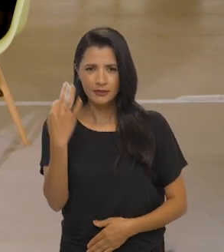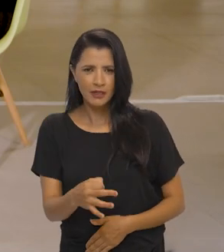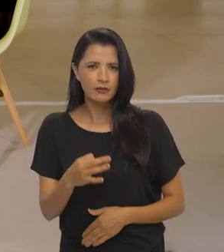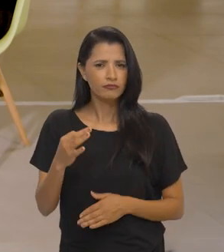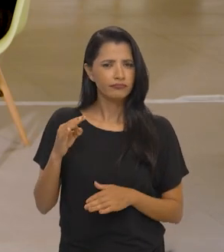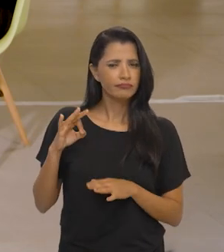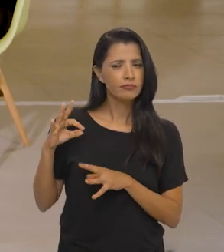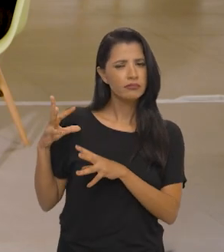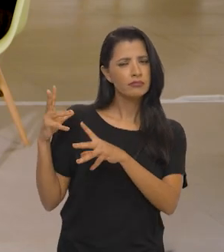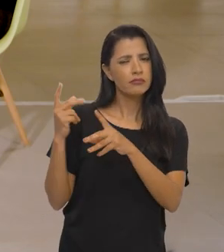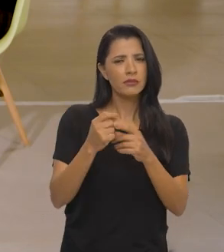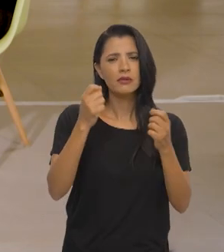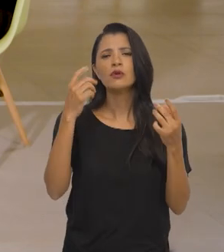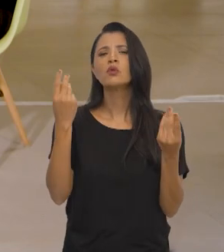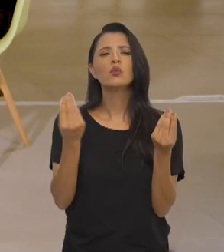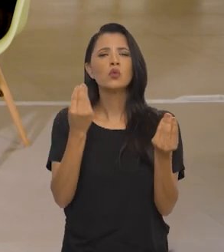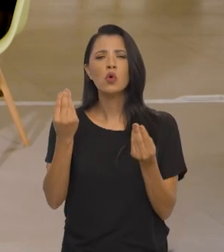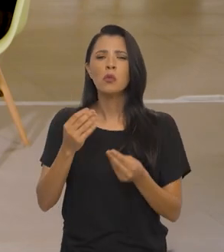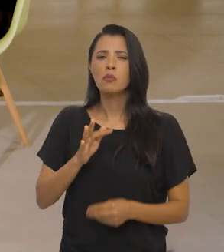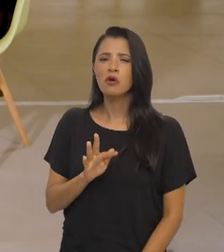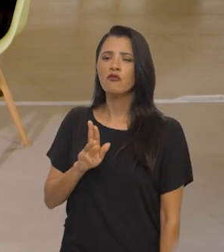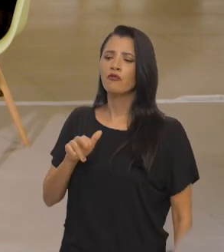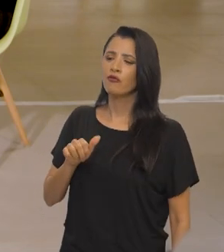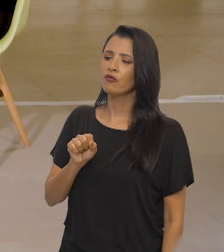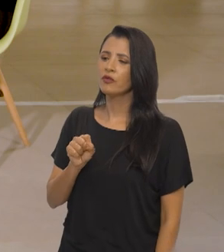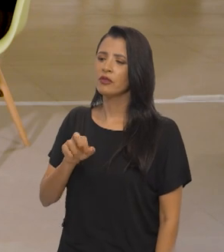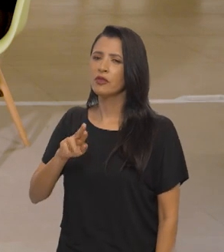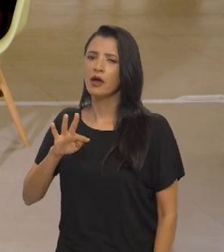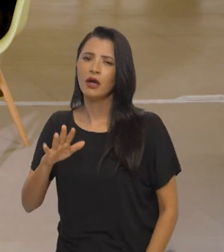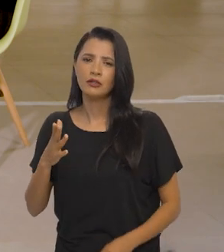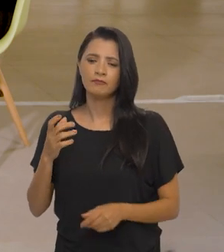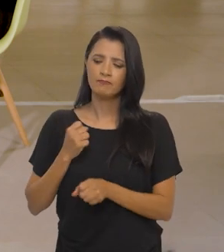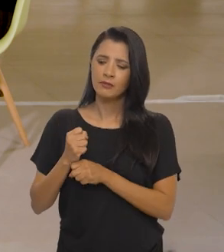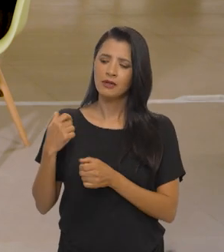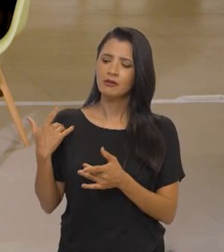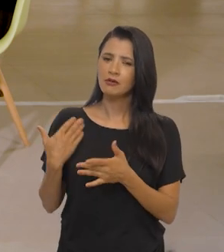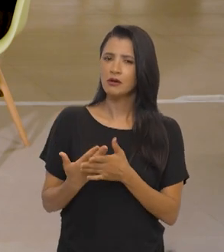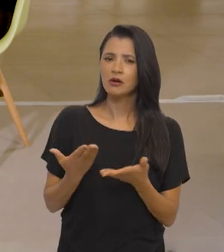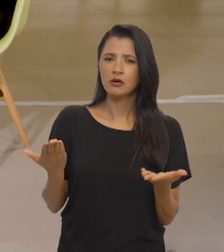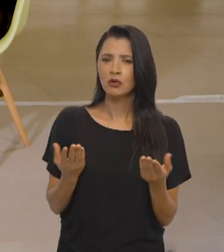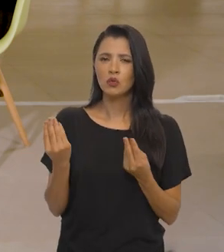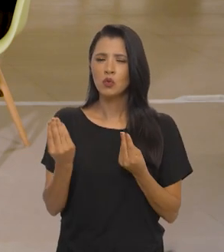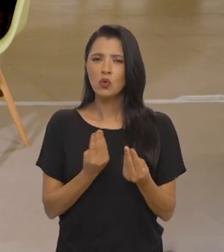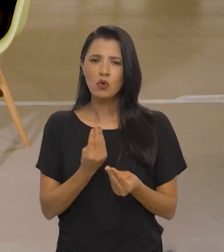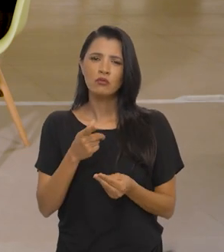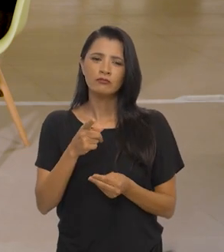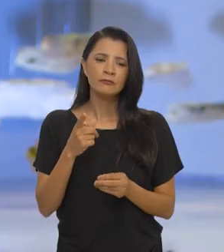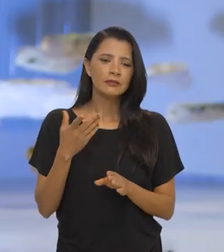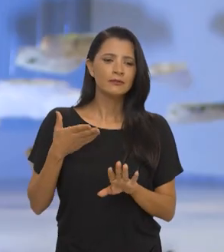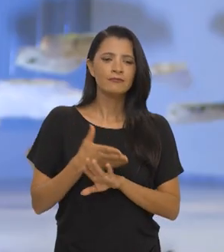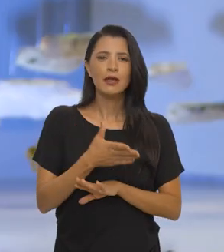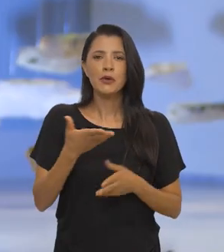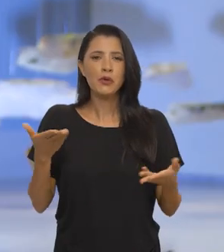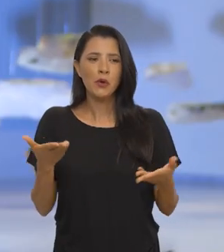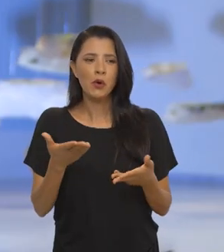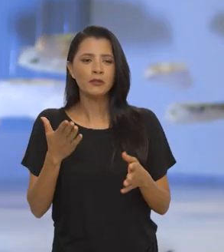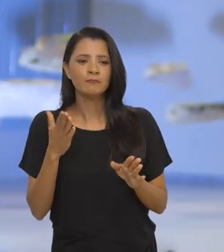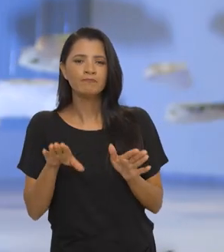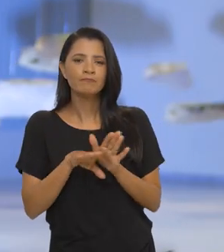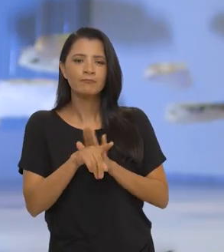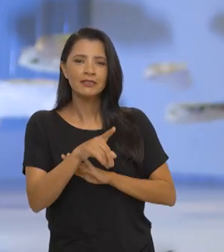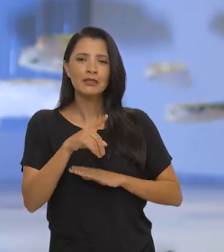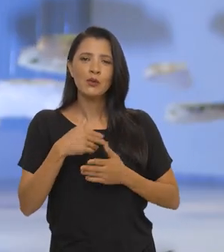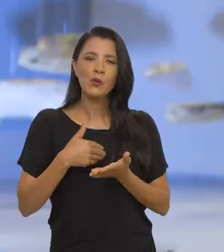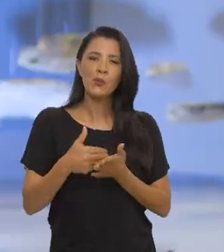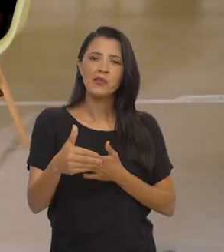Faz um panorama para a gente de como a Funarte estava nos últimos anos e como você encontrou ela